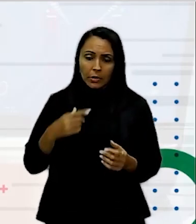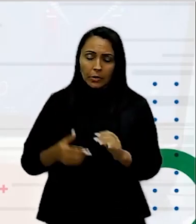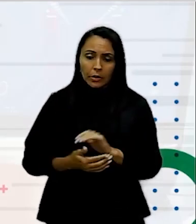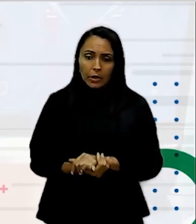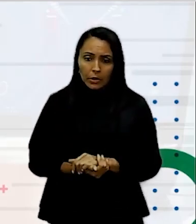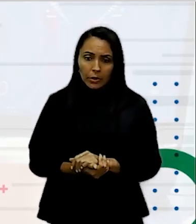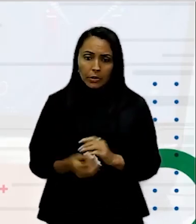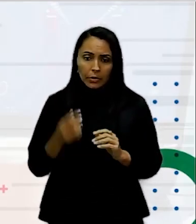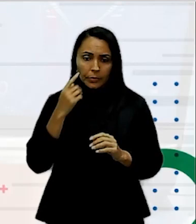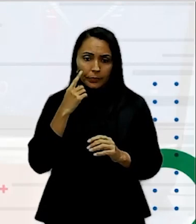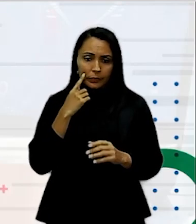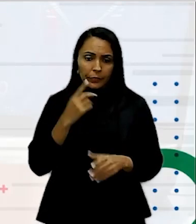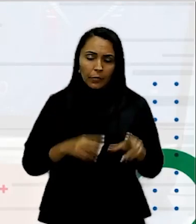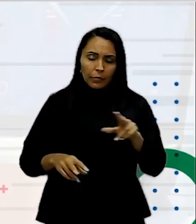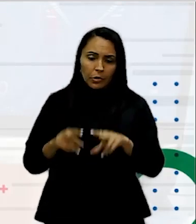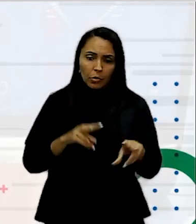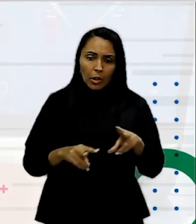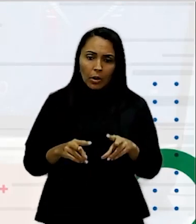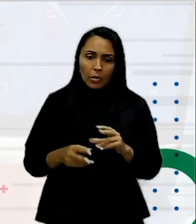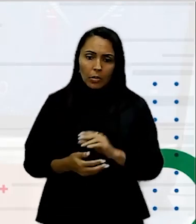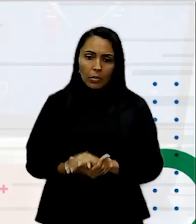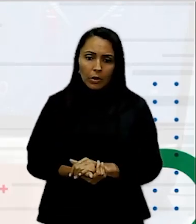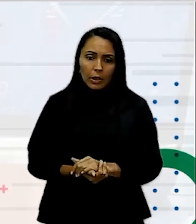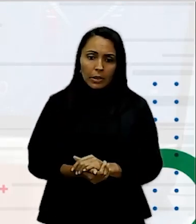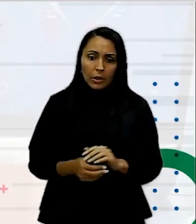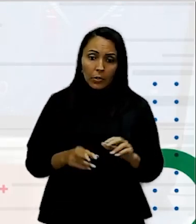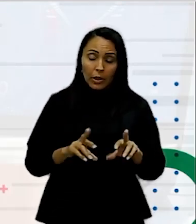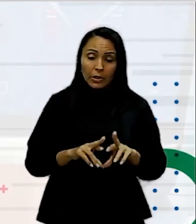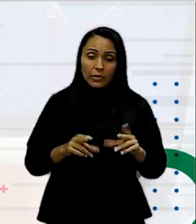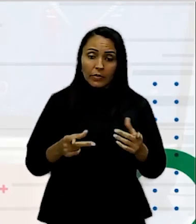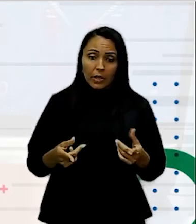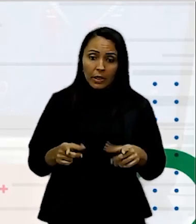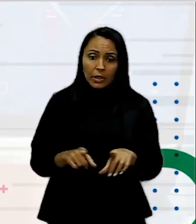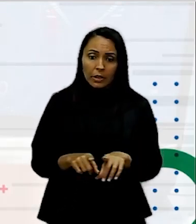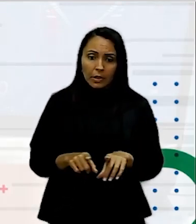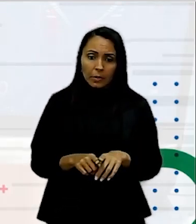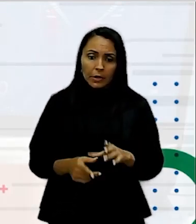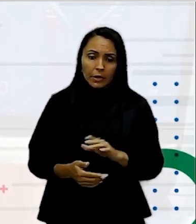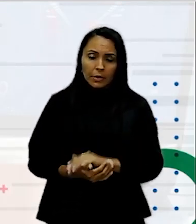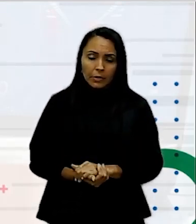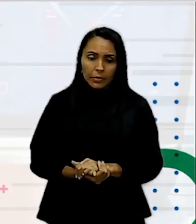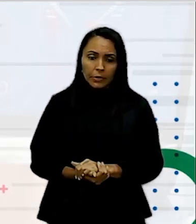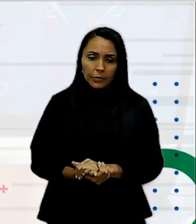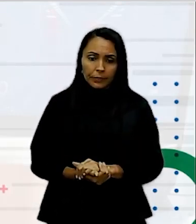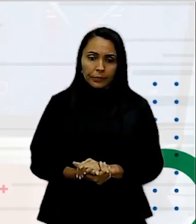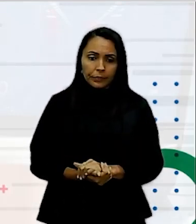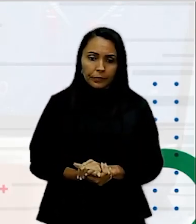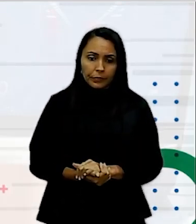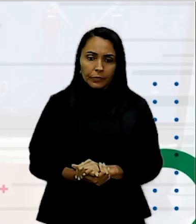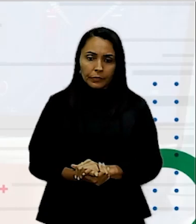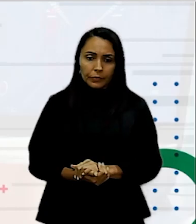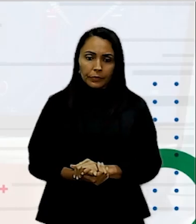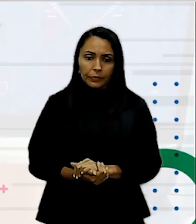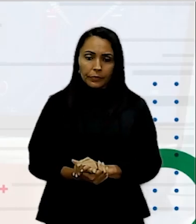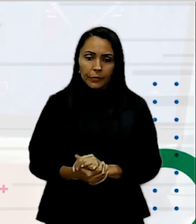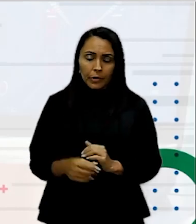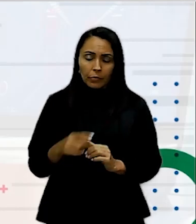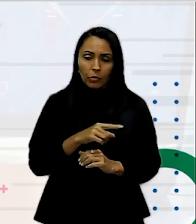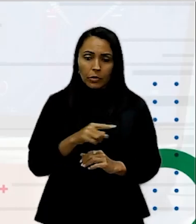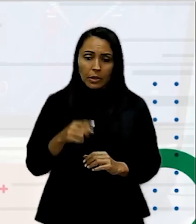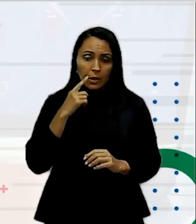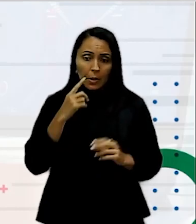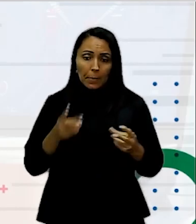aquele salto visual muito longo É diferente de eu escrever um texto corrido, todo centralizado Você acaba,